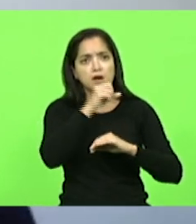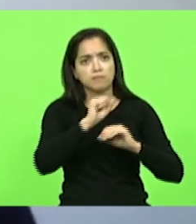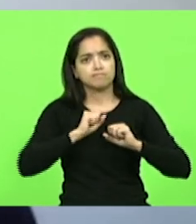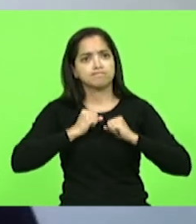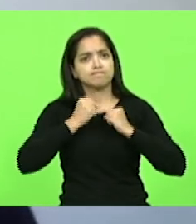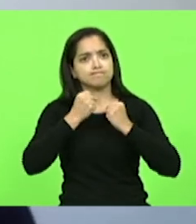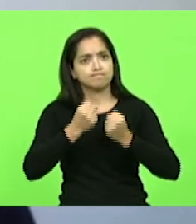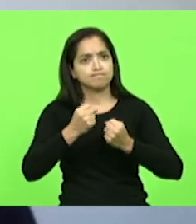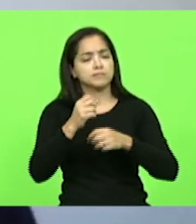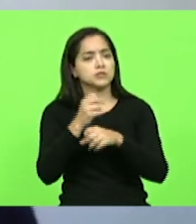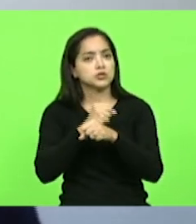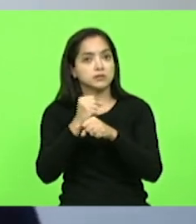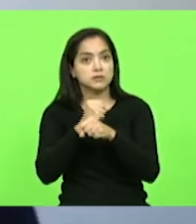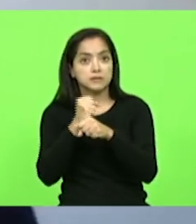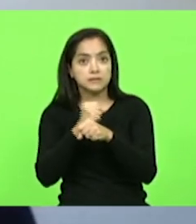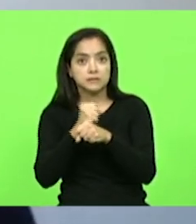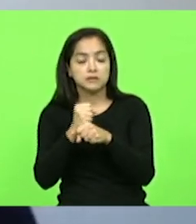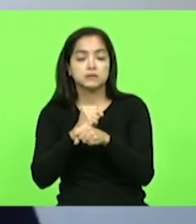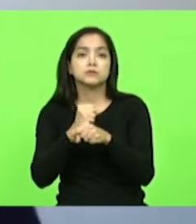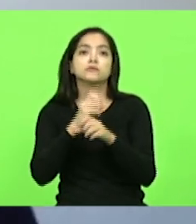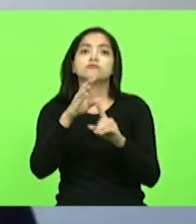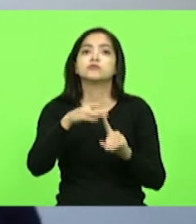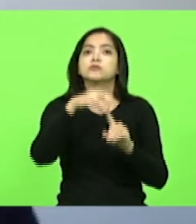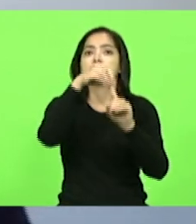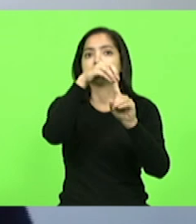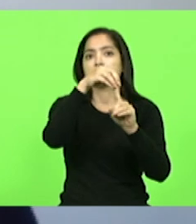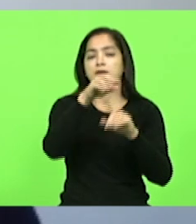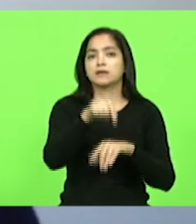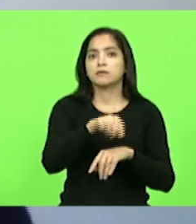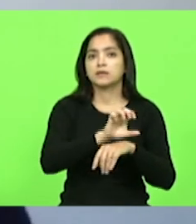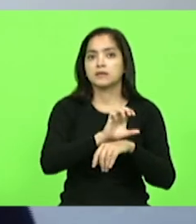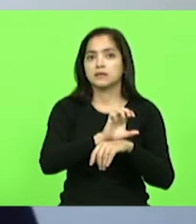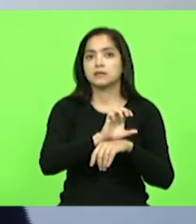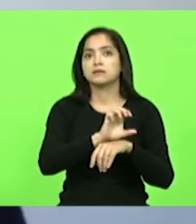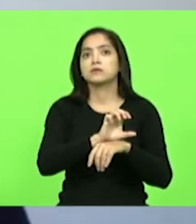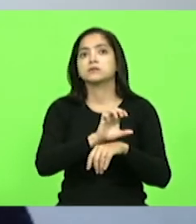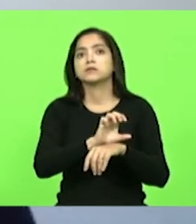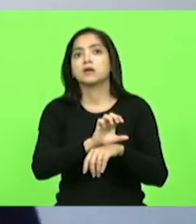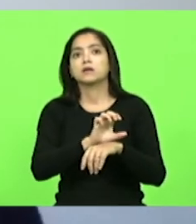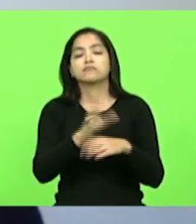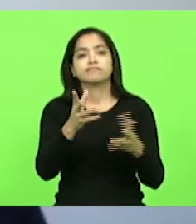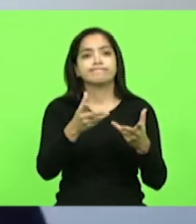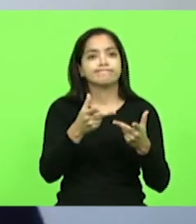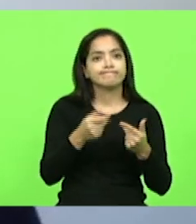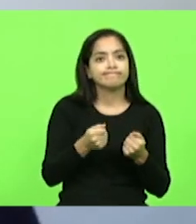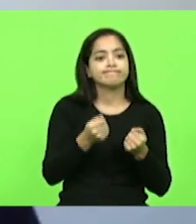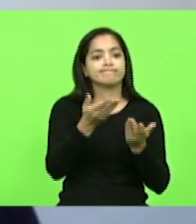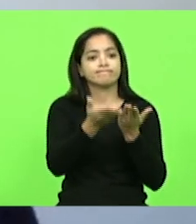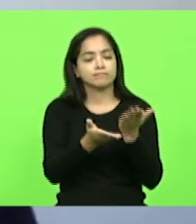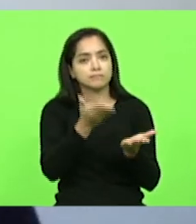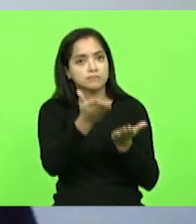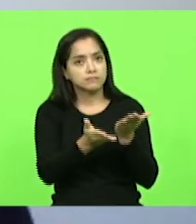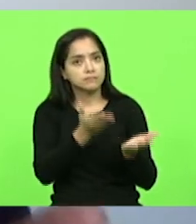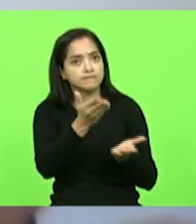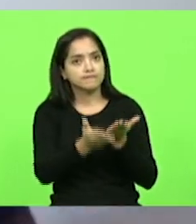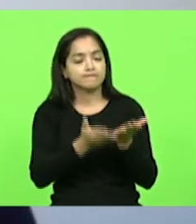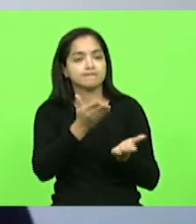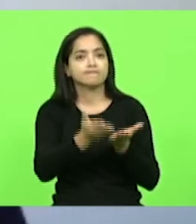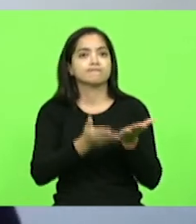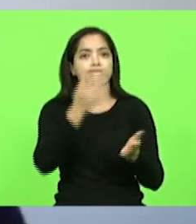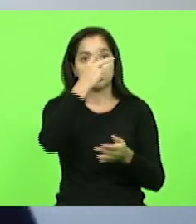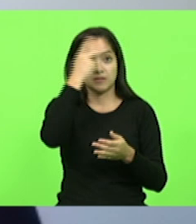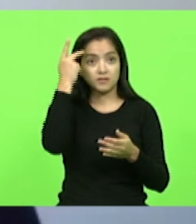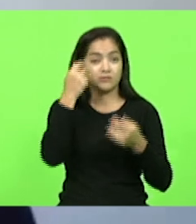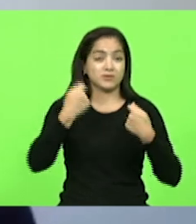vários anos vem se destacando em Santa Catarina na eficiência, no atendimento, as pessoas que